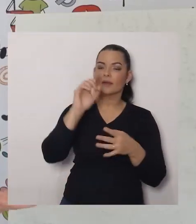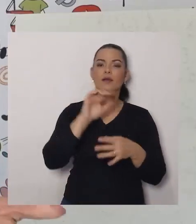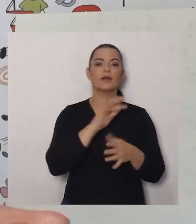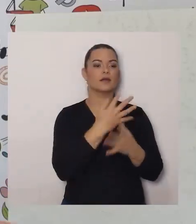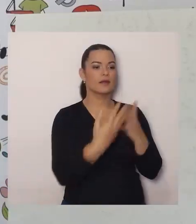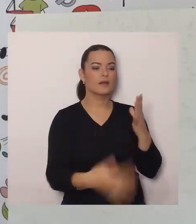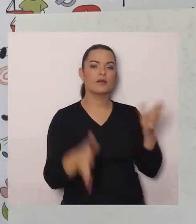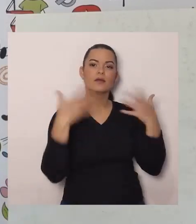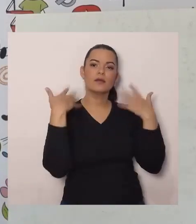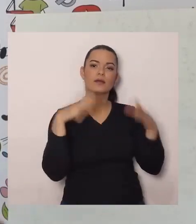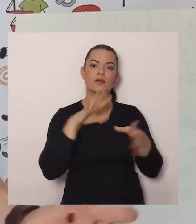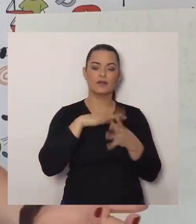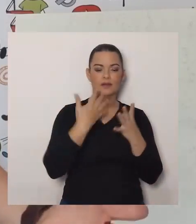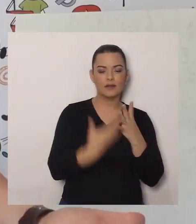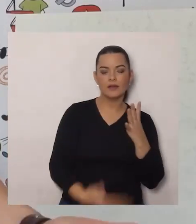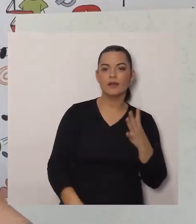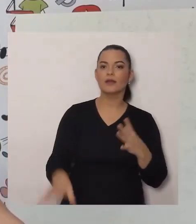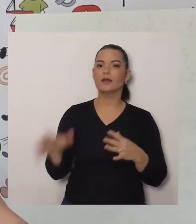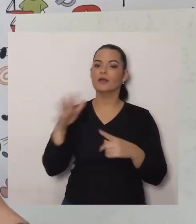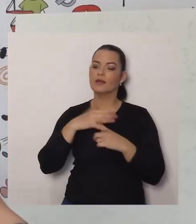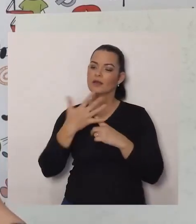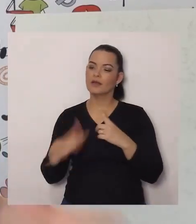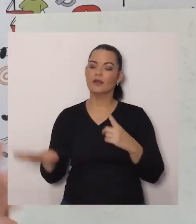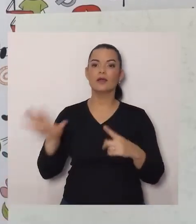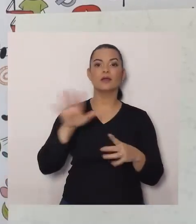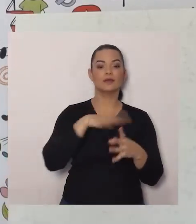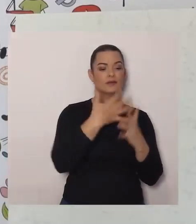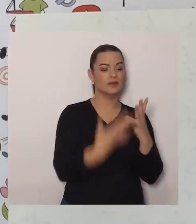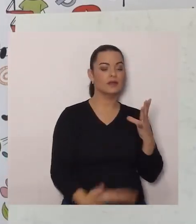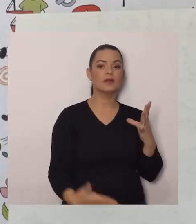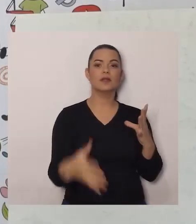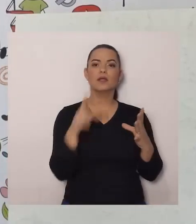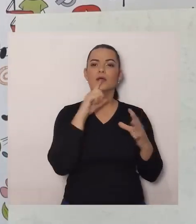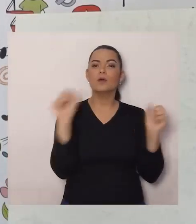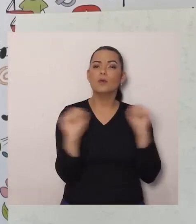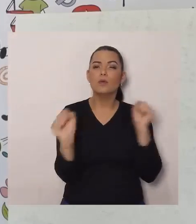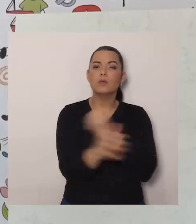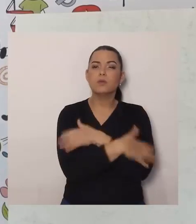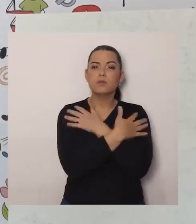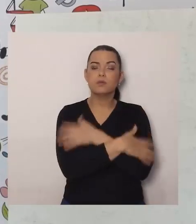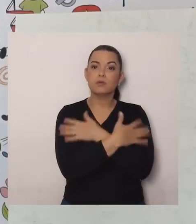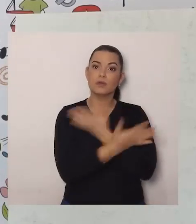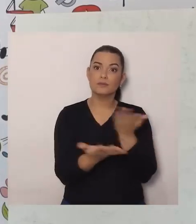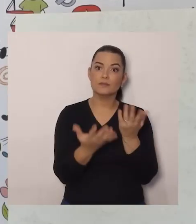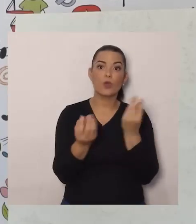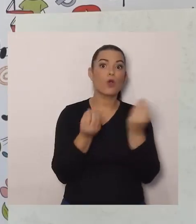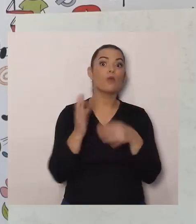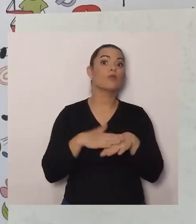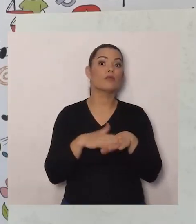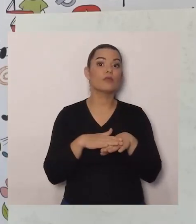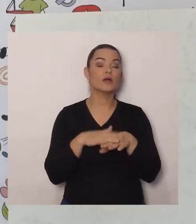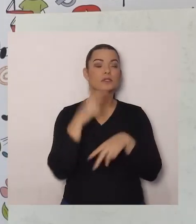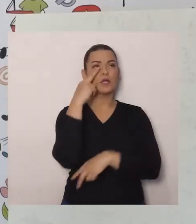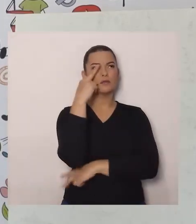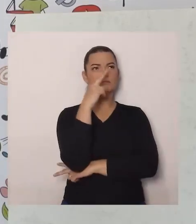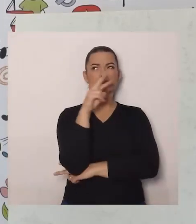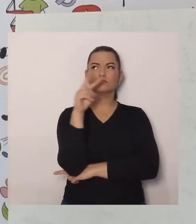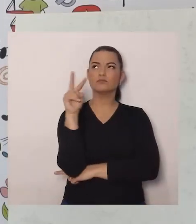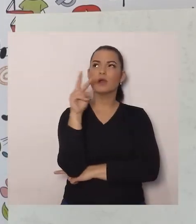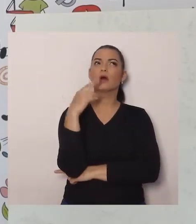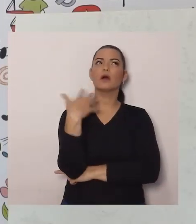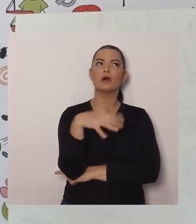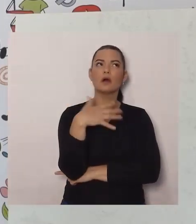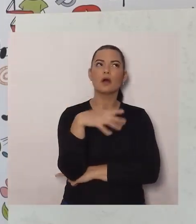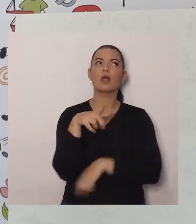Então como que eles, Faziam isso? Eles observavam, Então eles, Sabiam, Que na época da chuva, Era uma época,